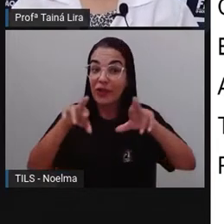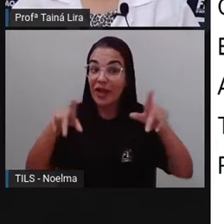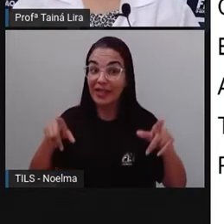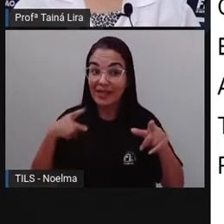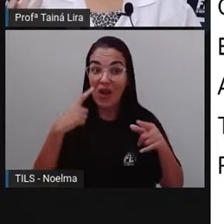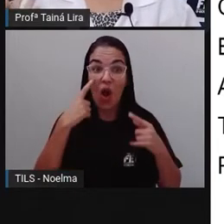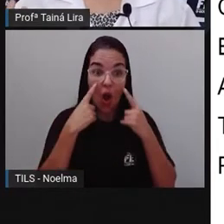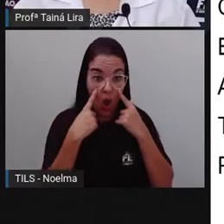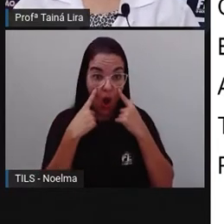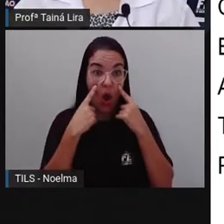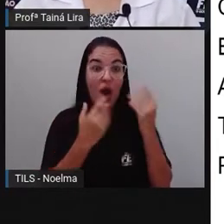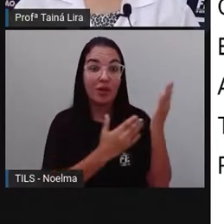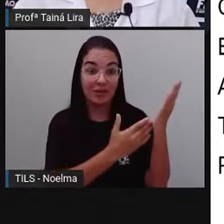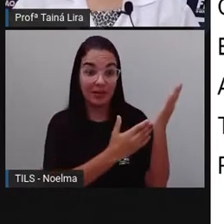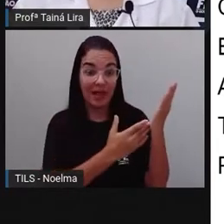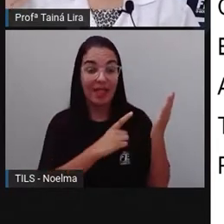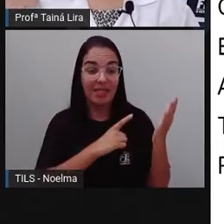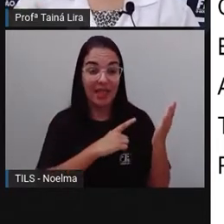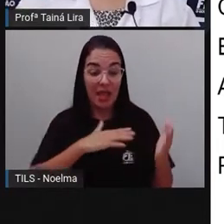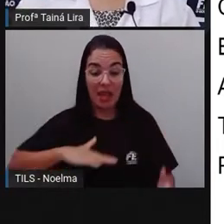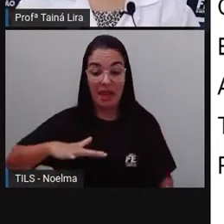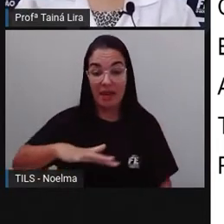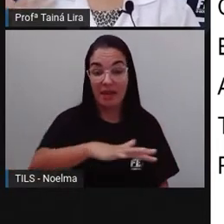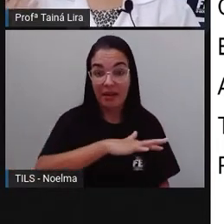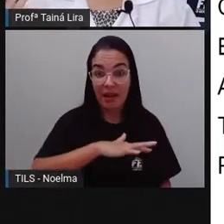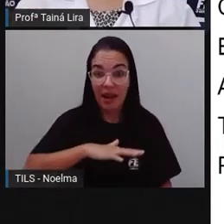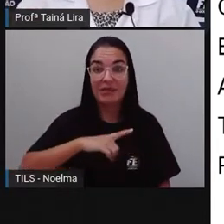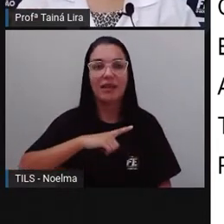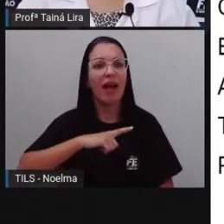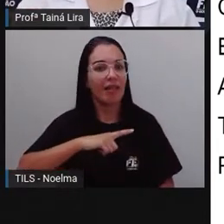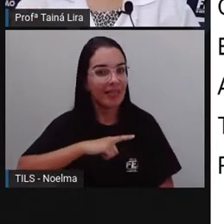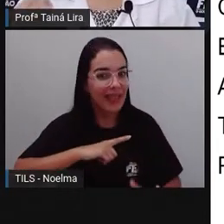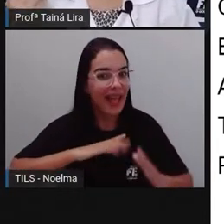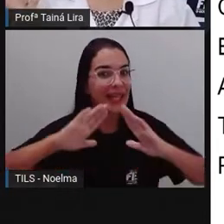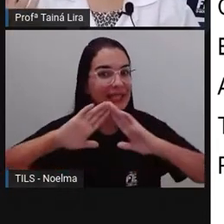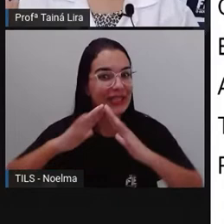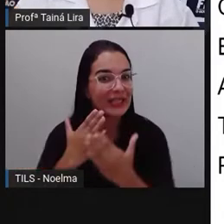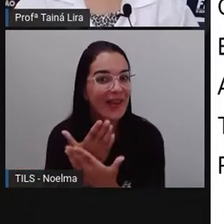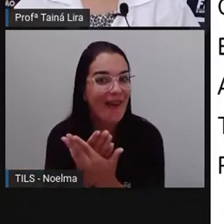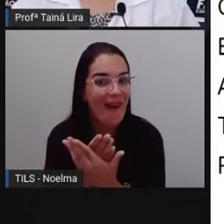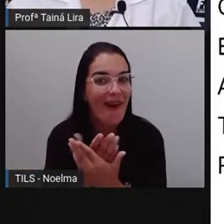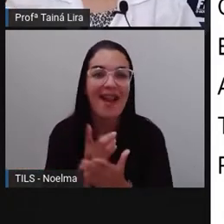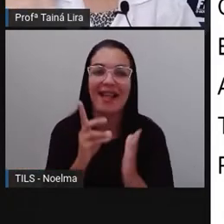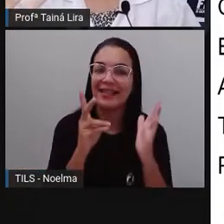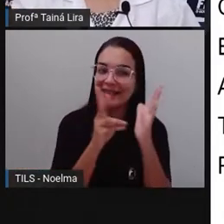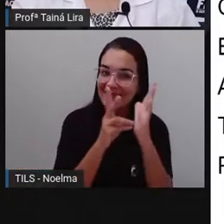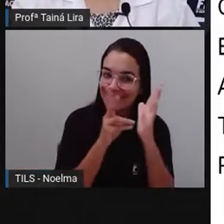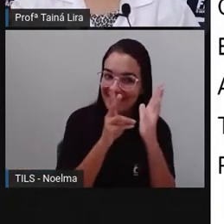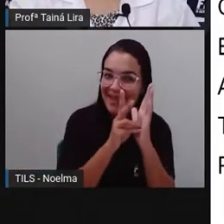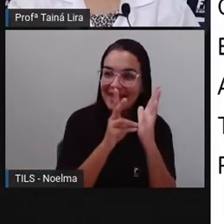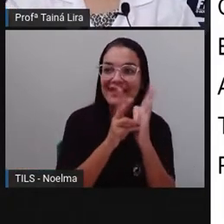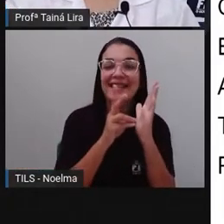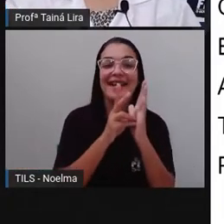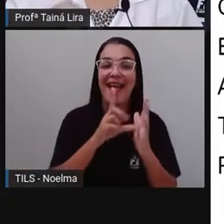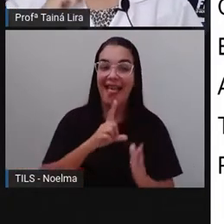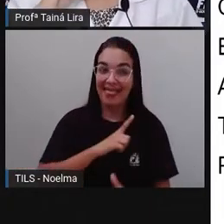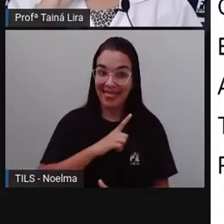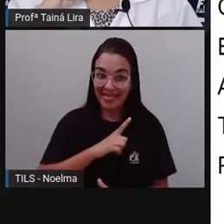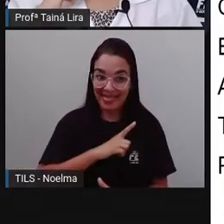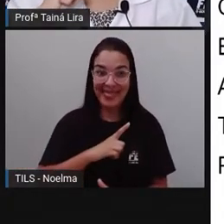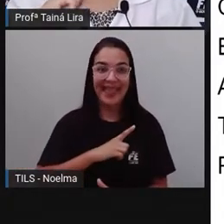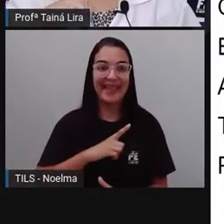olha lá, as crianças indígenas, elas frequentam escolas indígenas, então existem, né? Escolas indígenas,